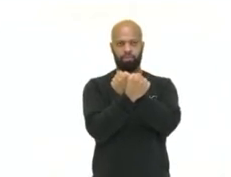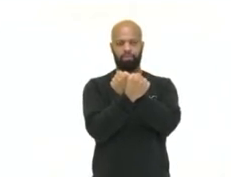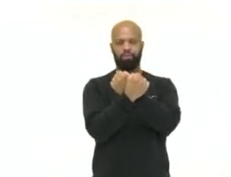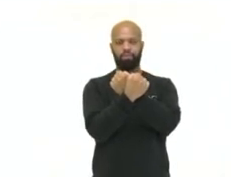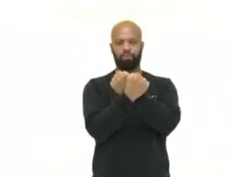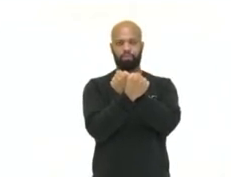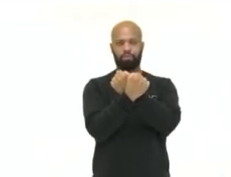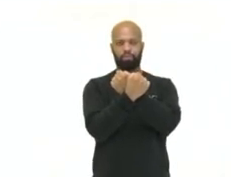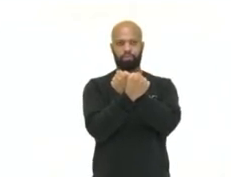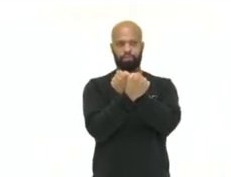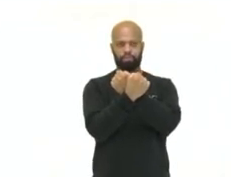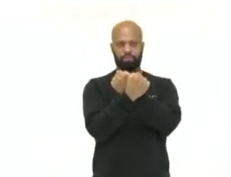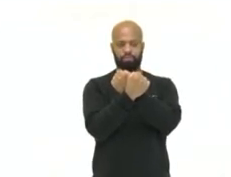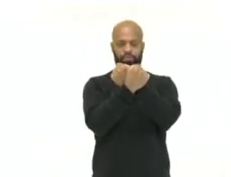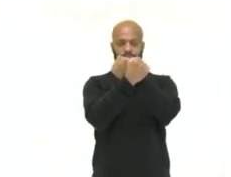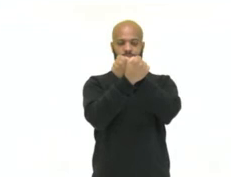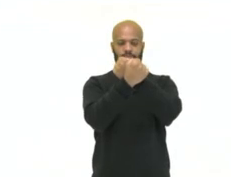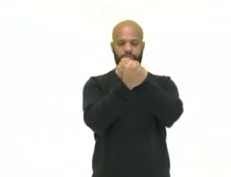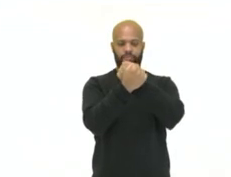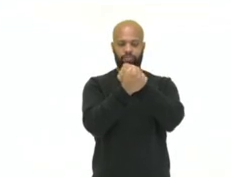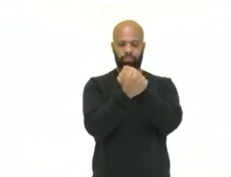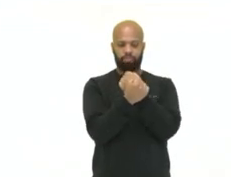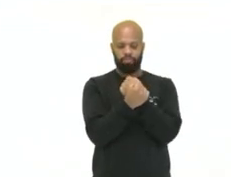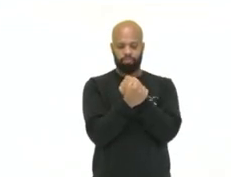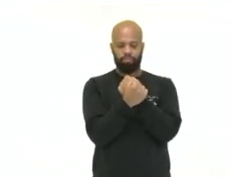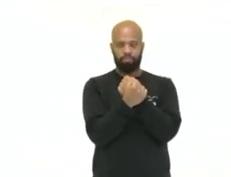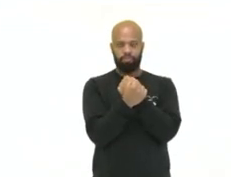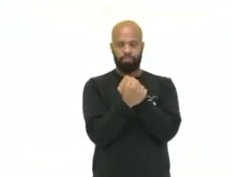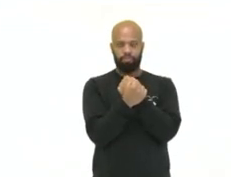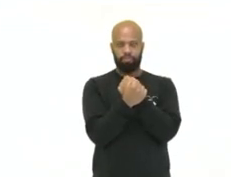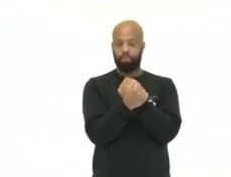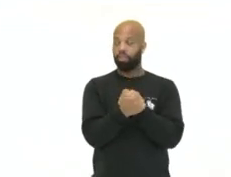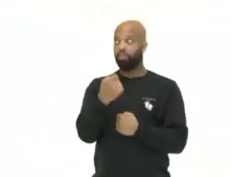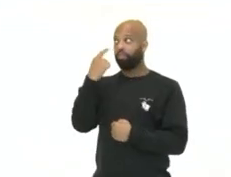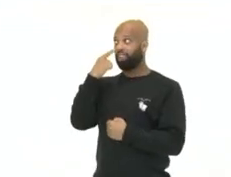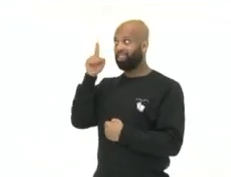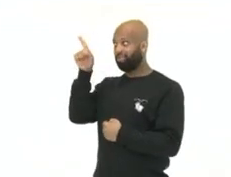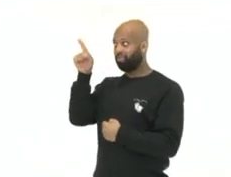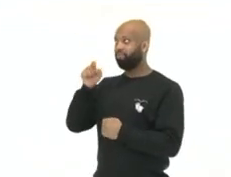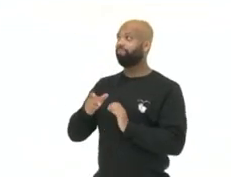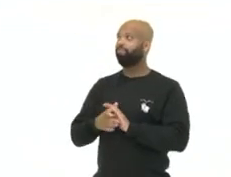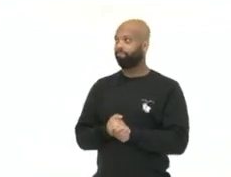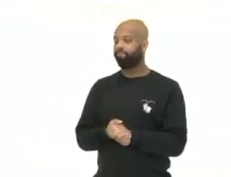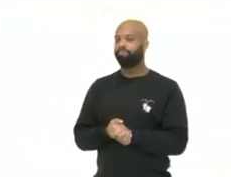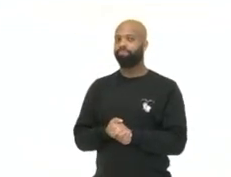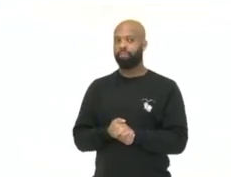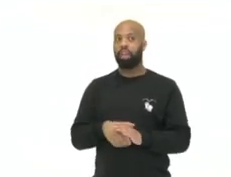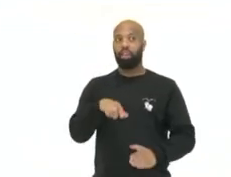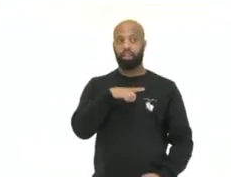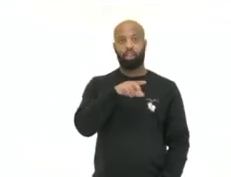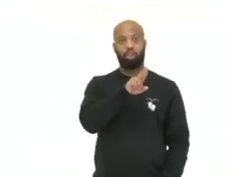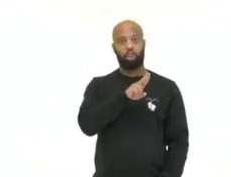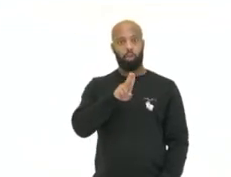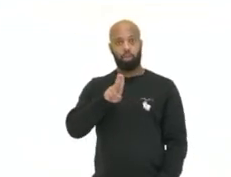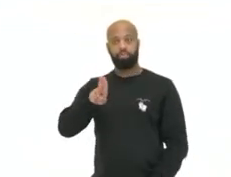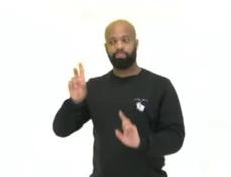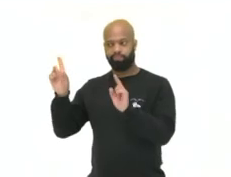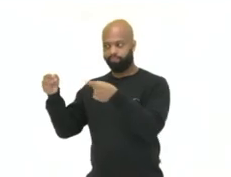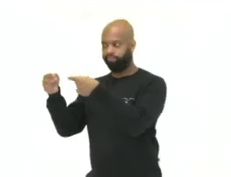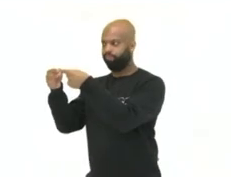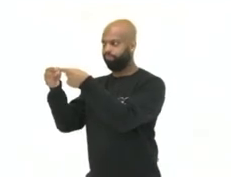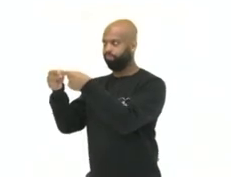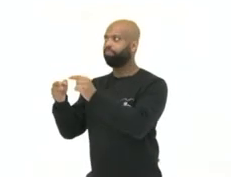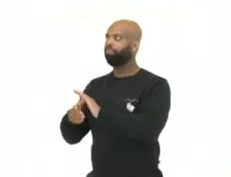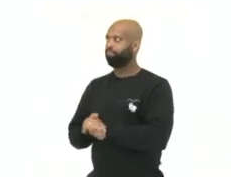gente consegue observar o braço superior menor ainda e o telocêntrico, que quase não apresenta essa